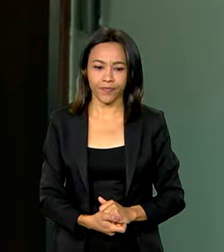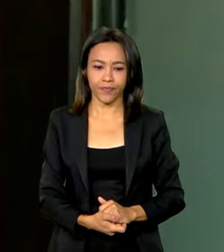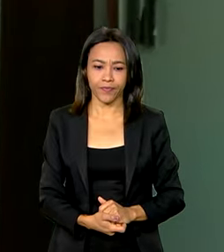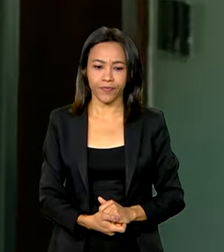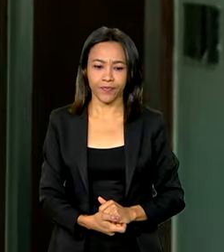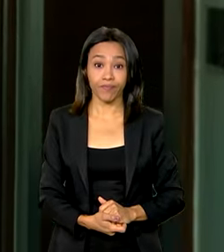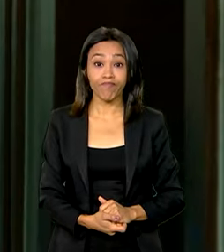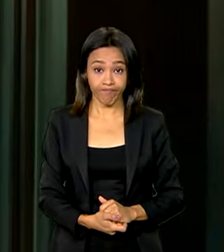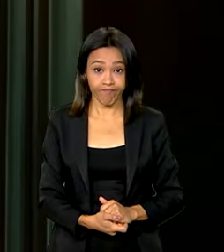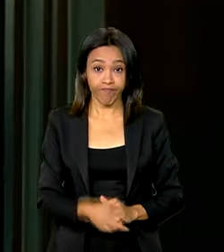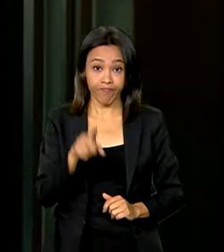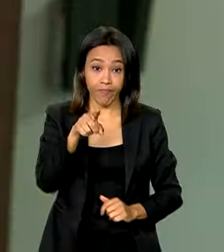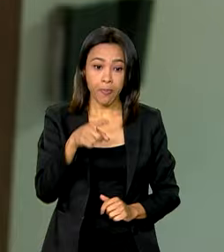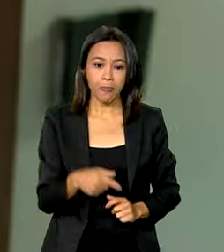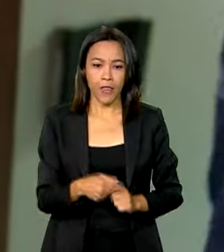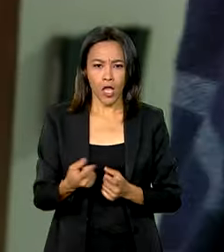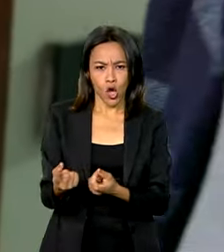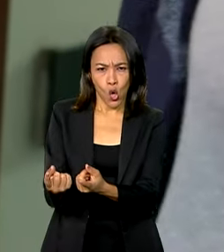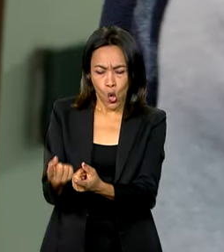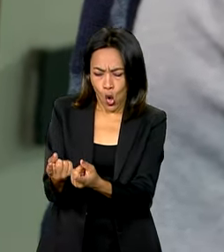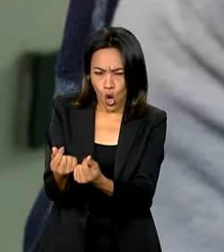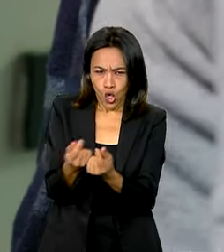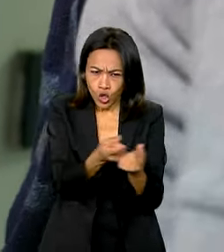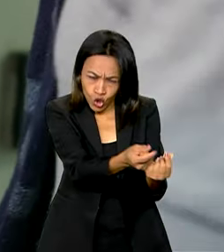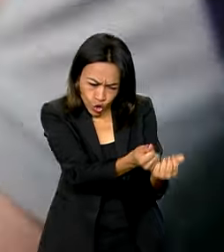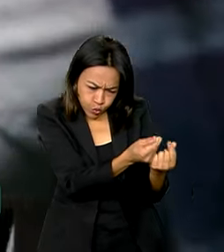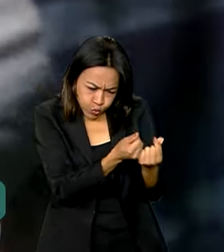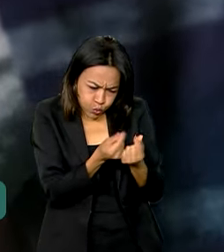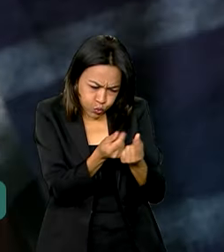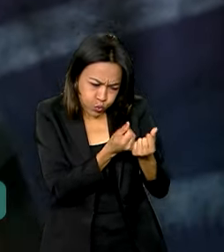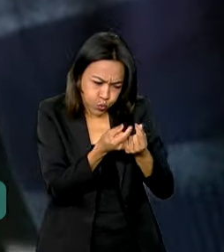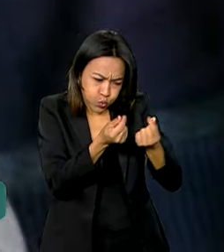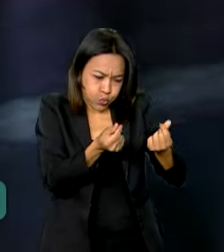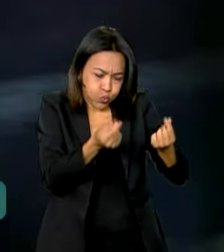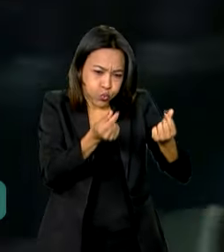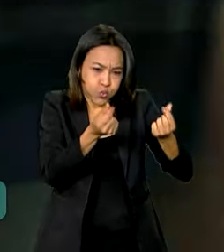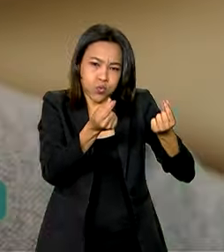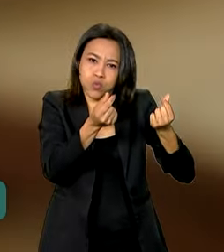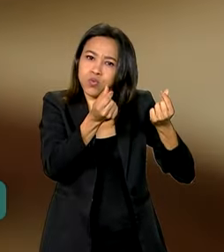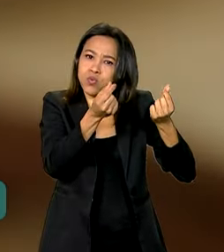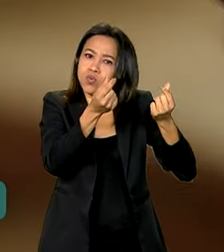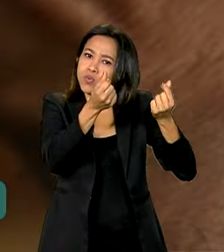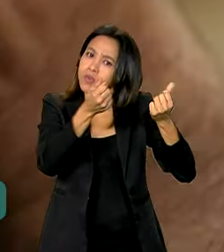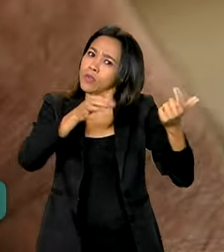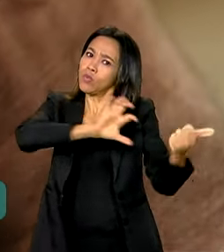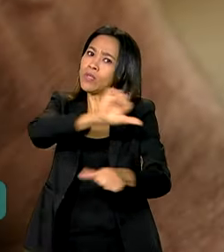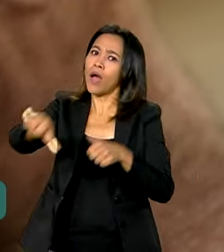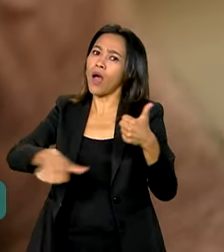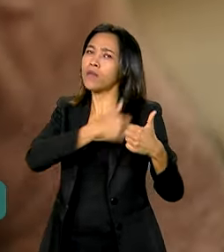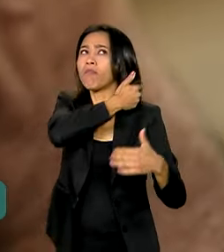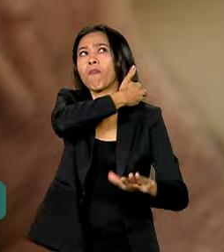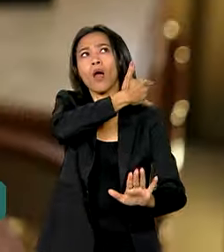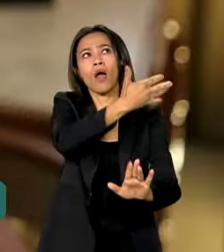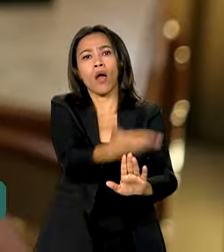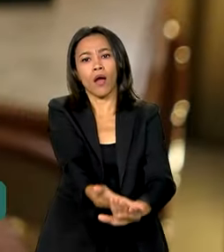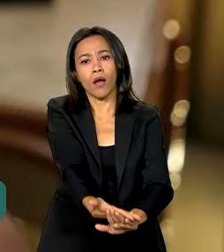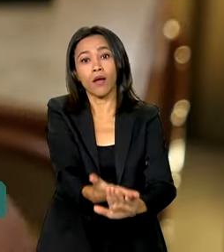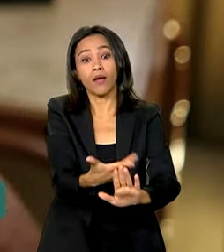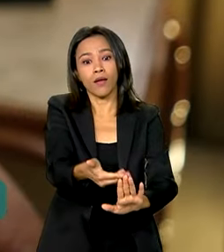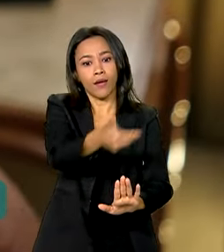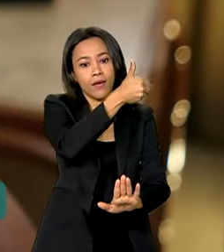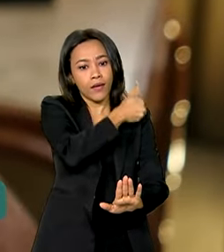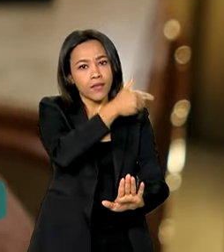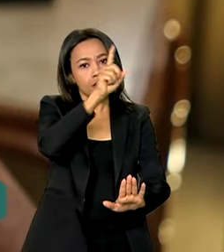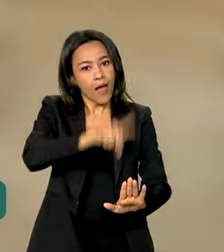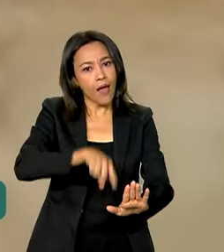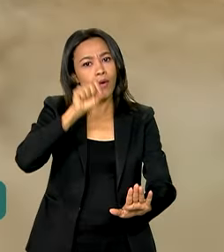O processo de acumular riqueza tem sofrido uma mudança de padrão importante nos últimos tempos. Antes, ele estava